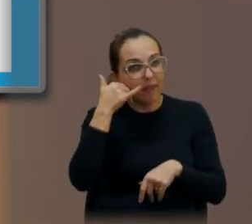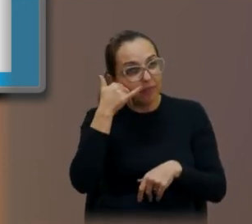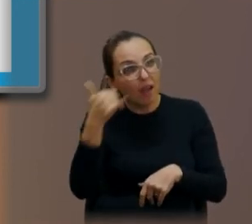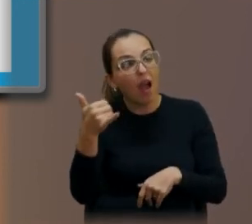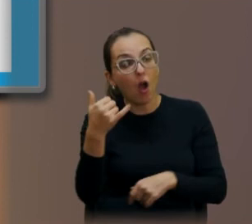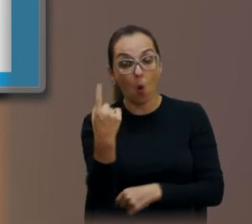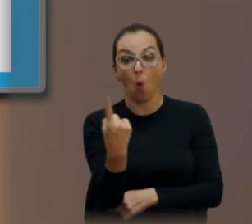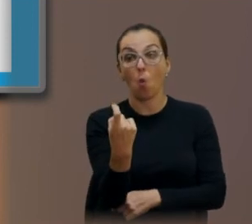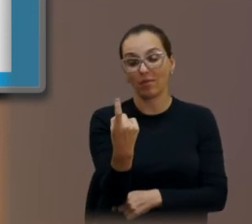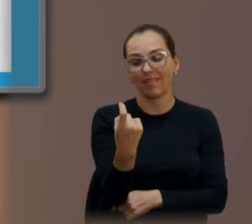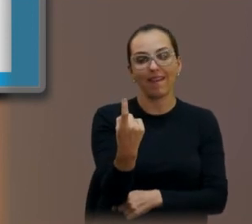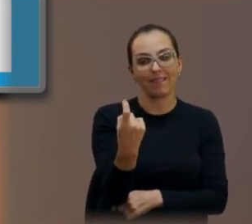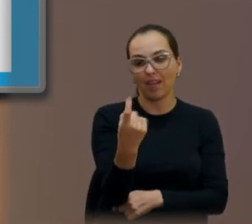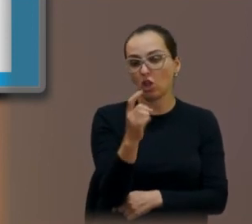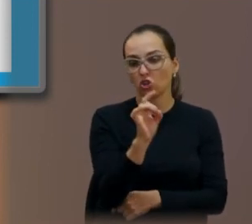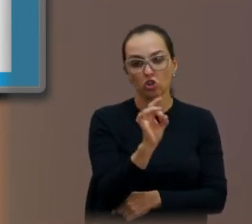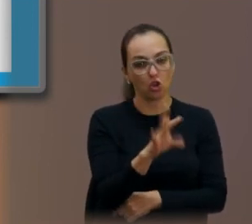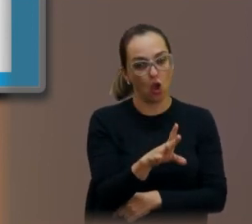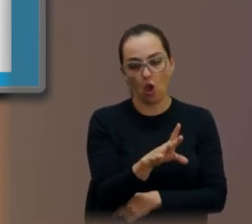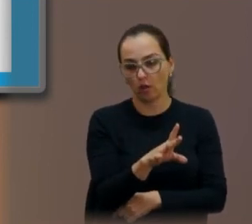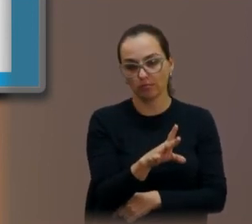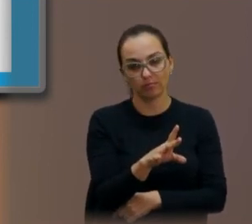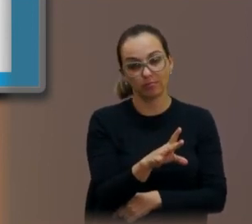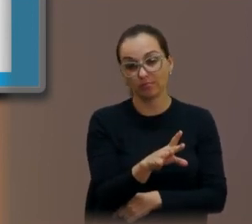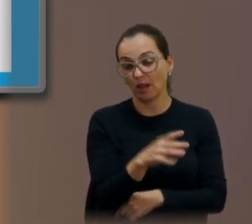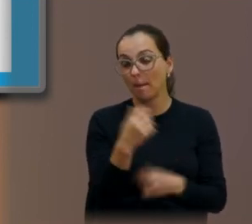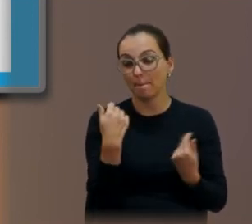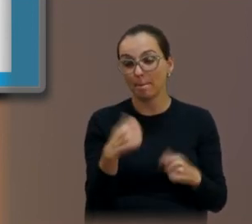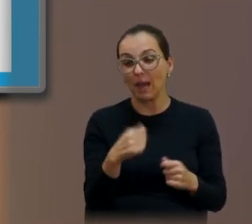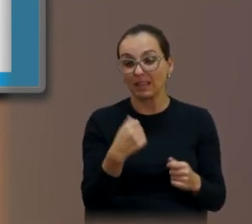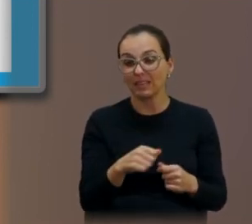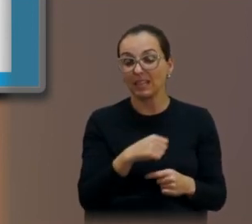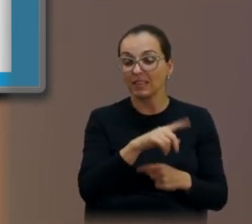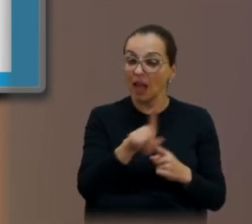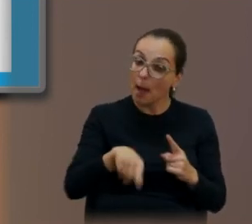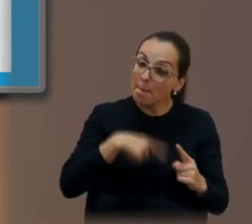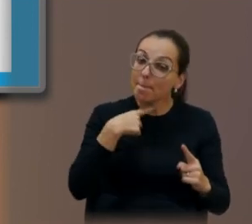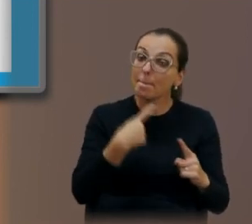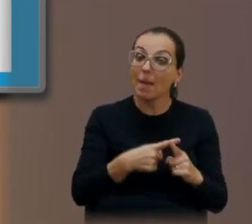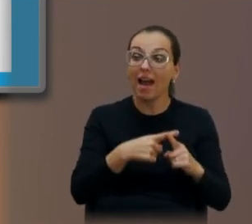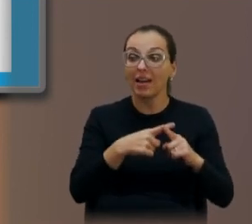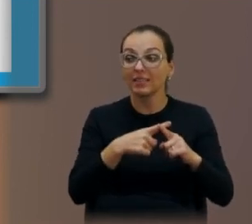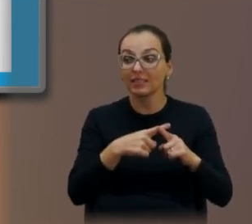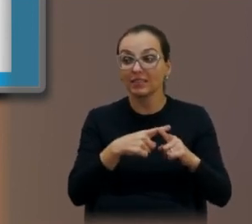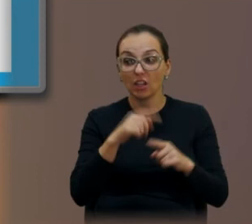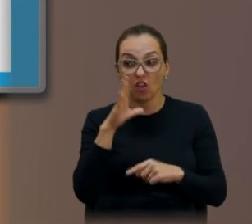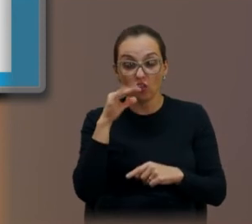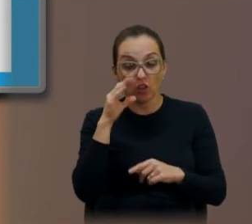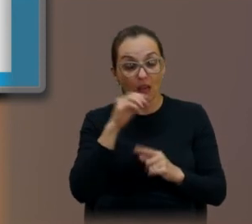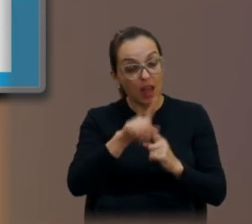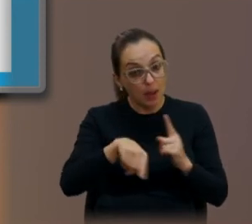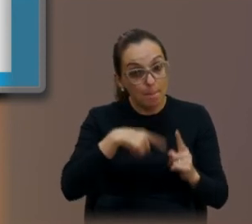inteiro. Então é muito mais fácil, senhor Gilmar, colocar mais três, quatro atendentes para